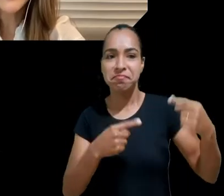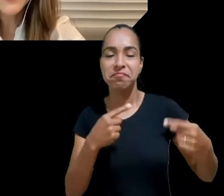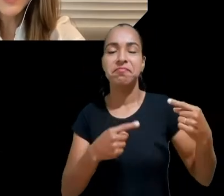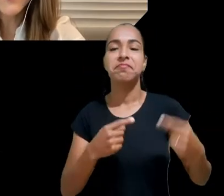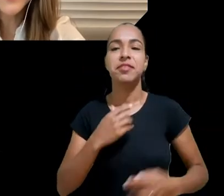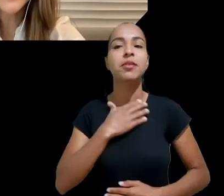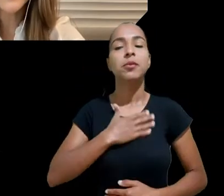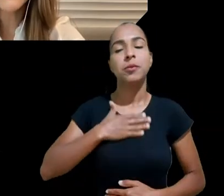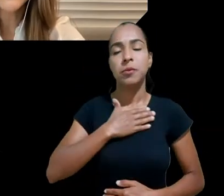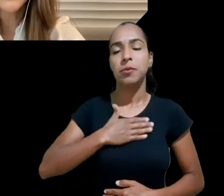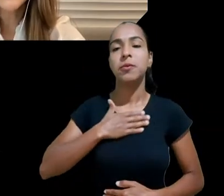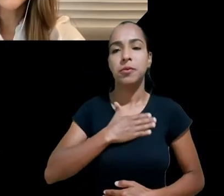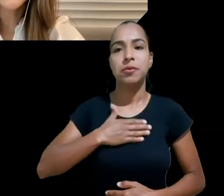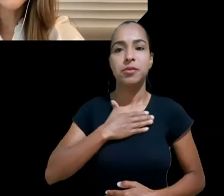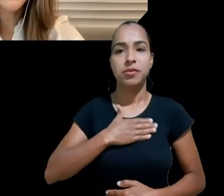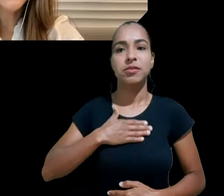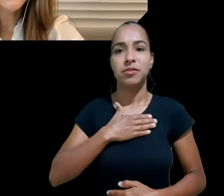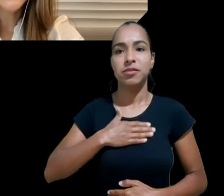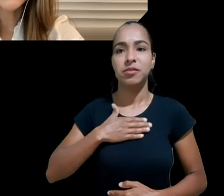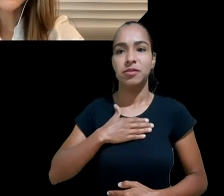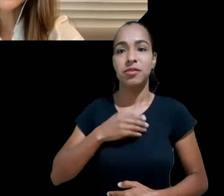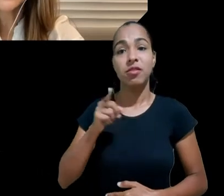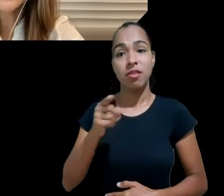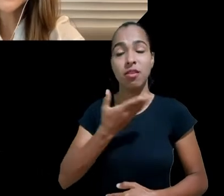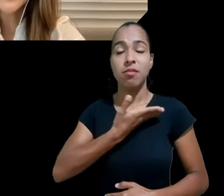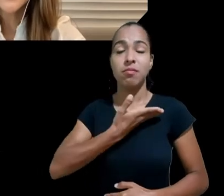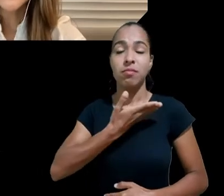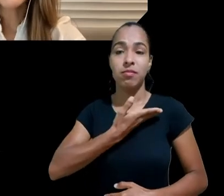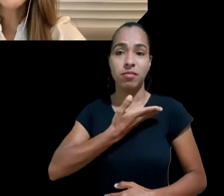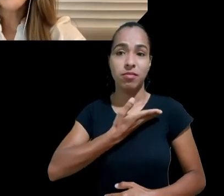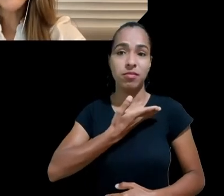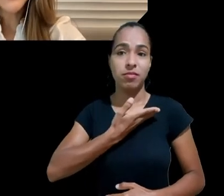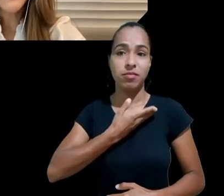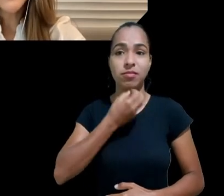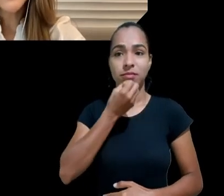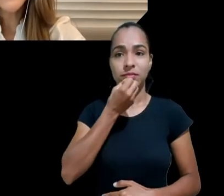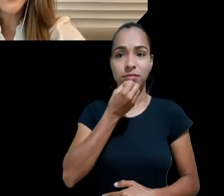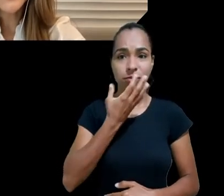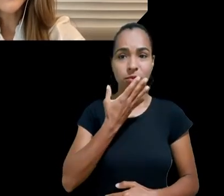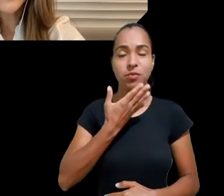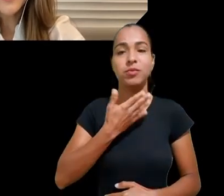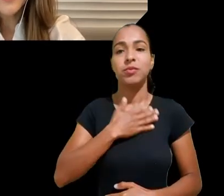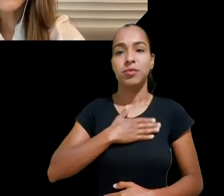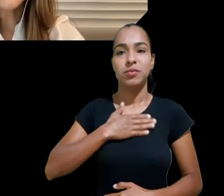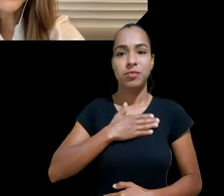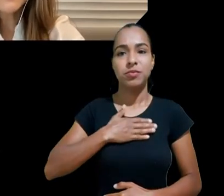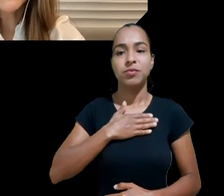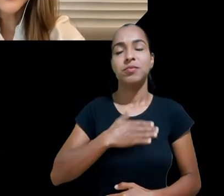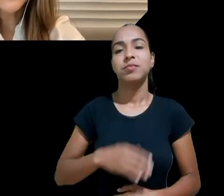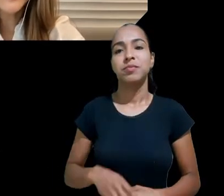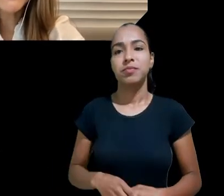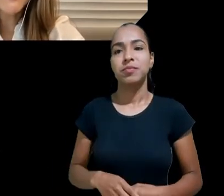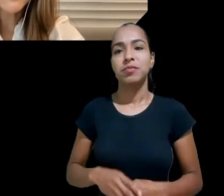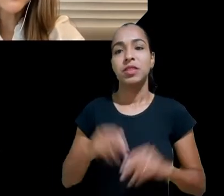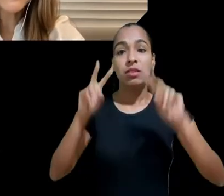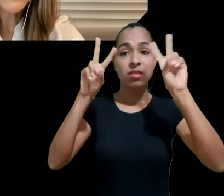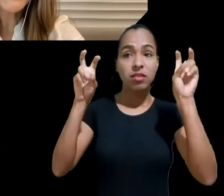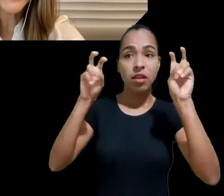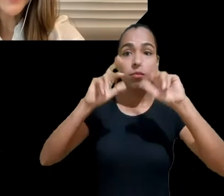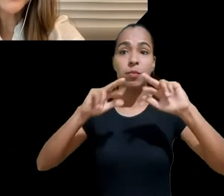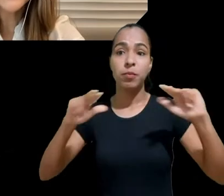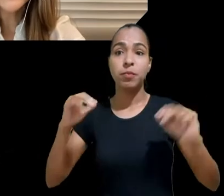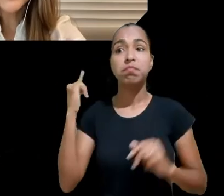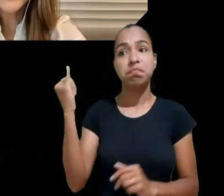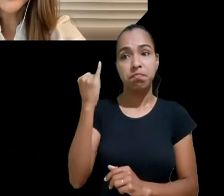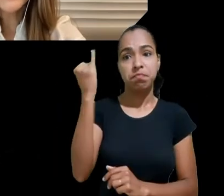parceira de reflexão em tantos assuntos importantes, especialmente os relacionados à nossa vida digital. Então,